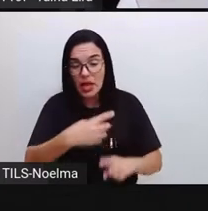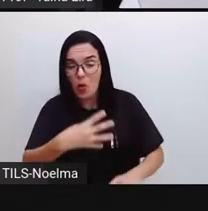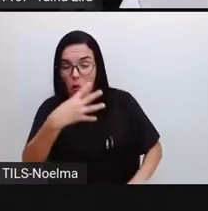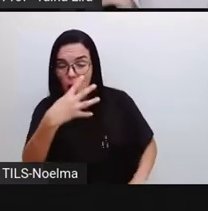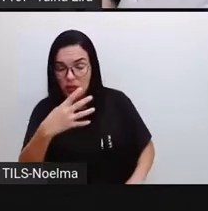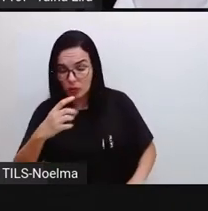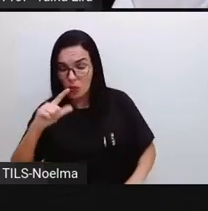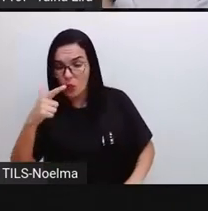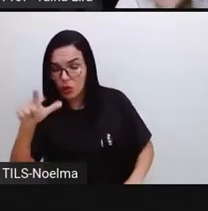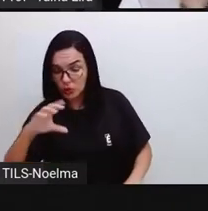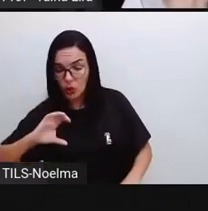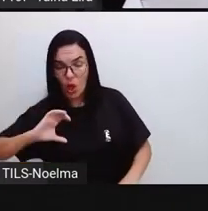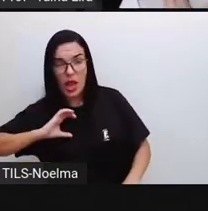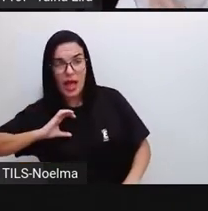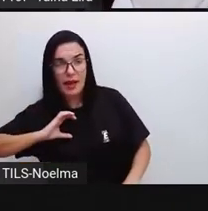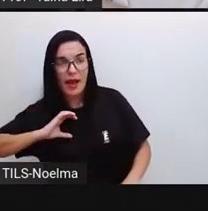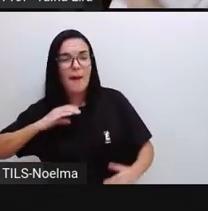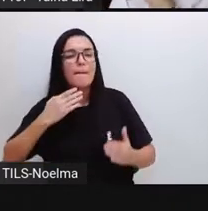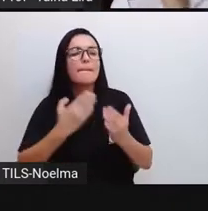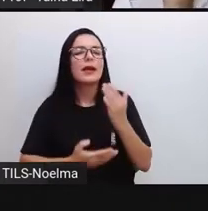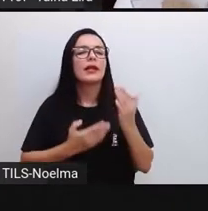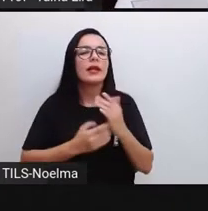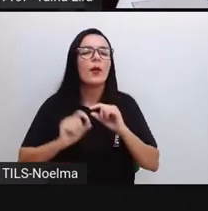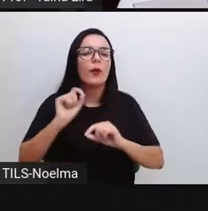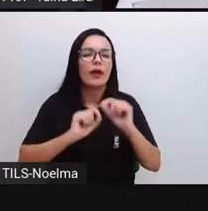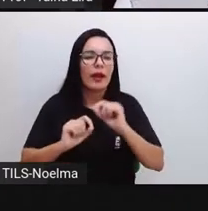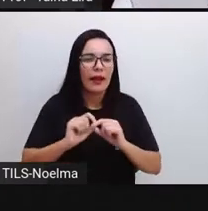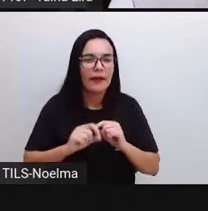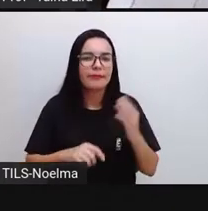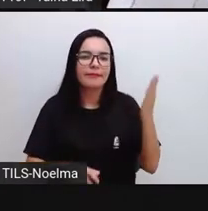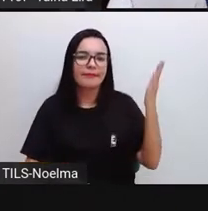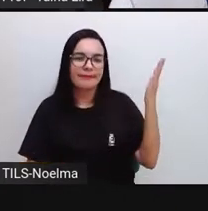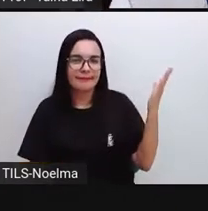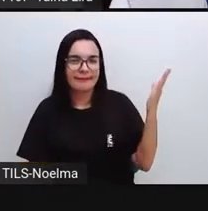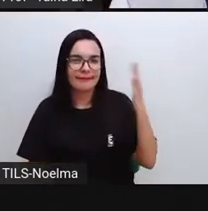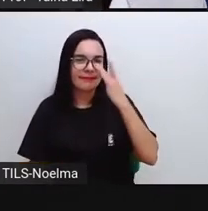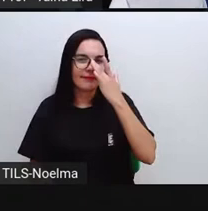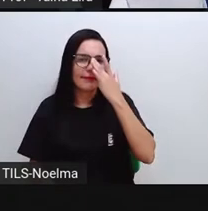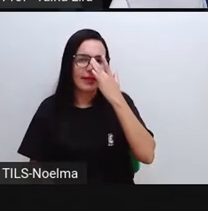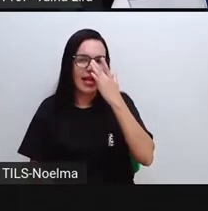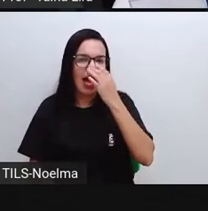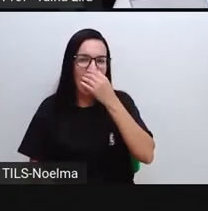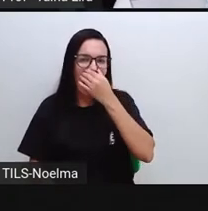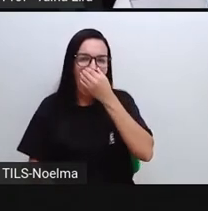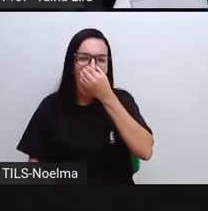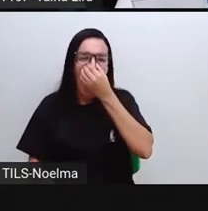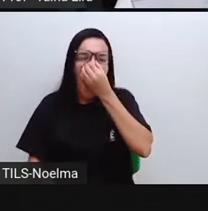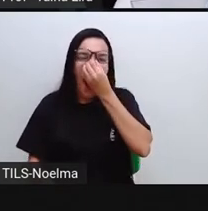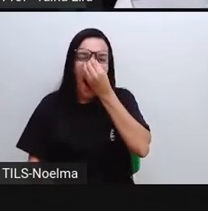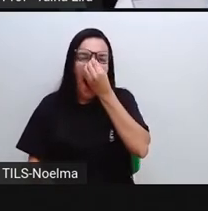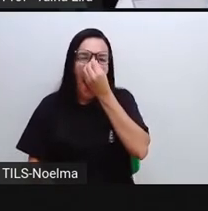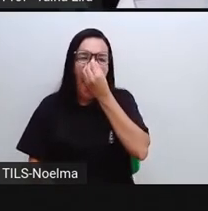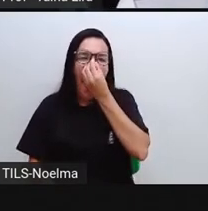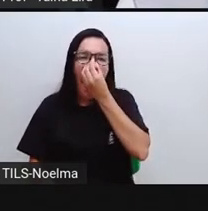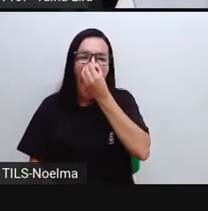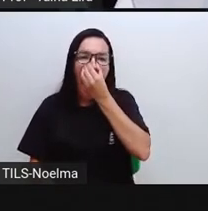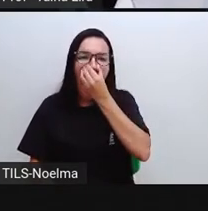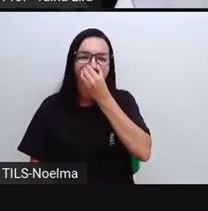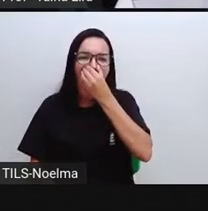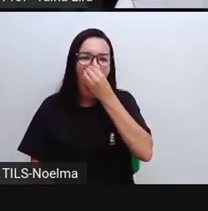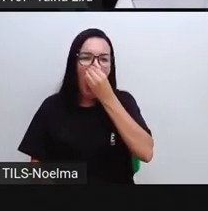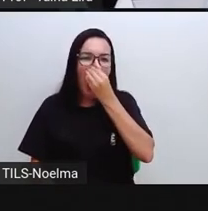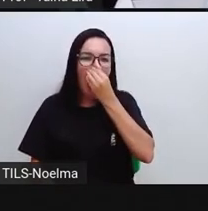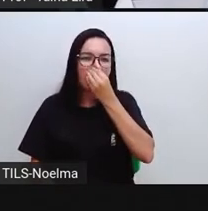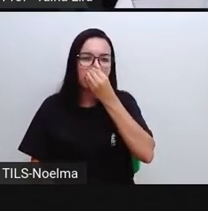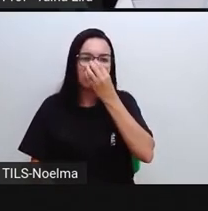tirar. Tá tirando o objeto, no caso é a bolinha de gude. Como é que a gente resolve Pró? Olha lá. Ó, ele